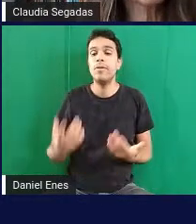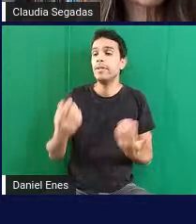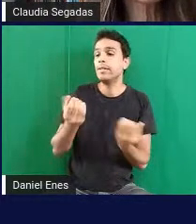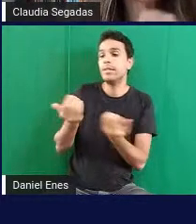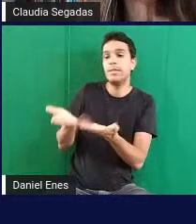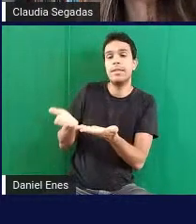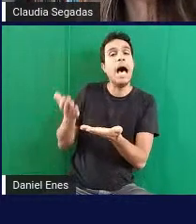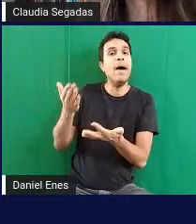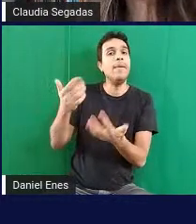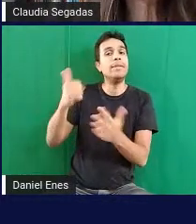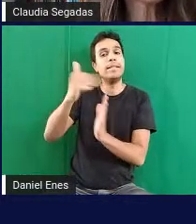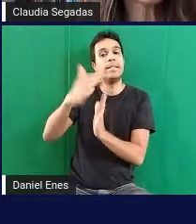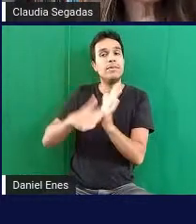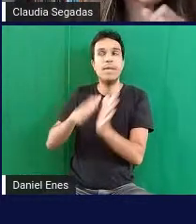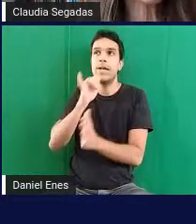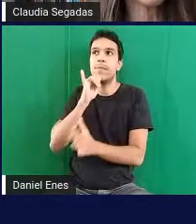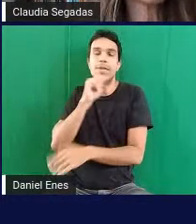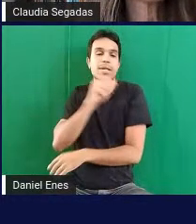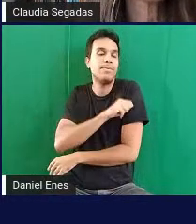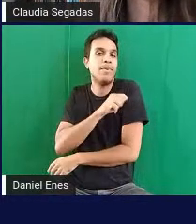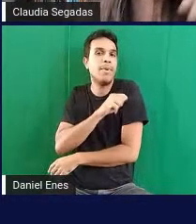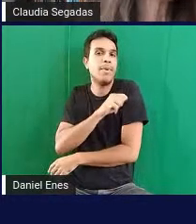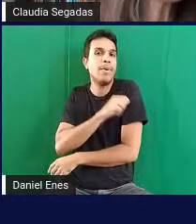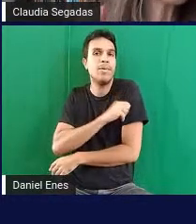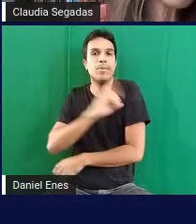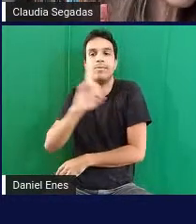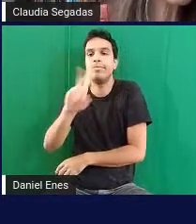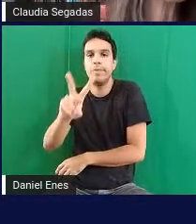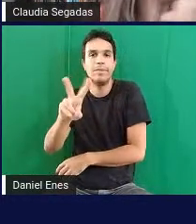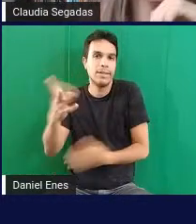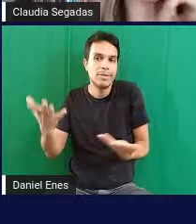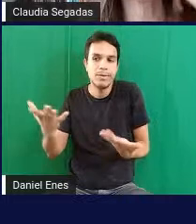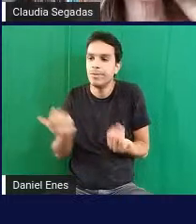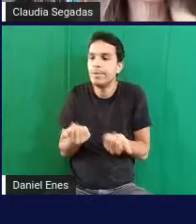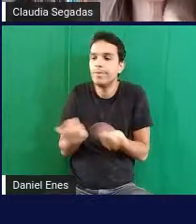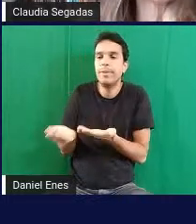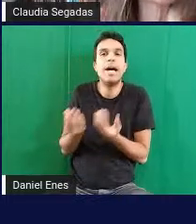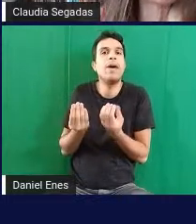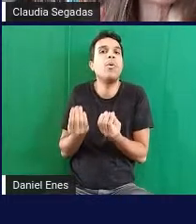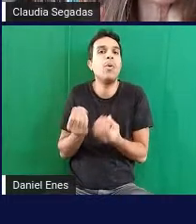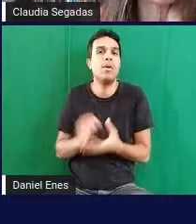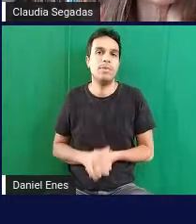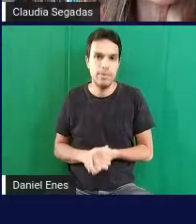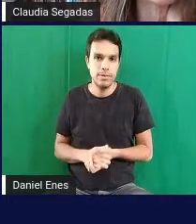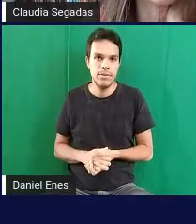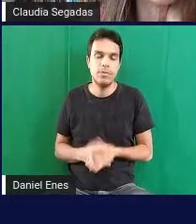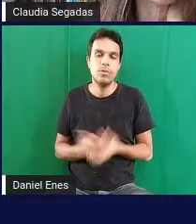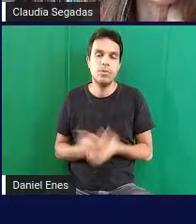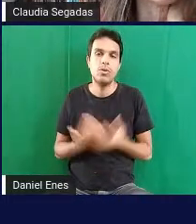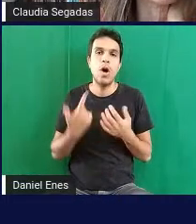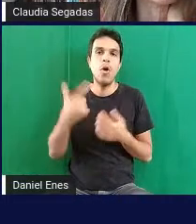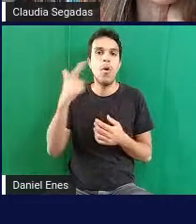aluno por exemplo com deficiência visual então passa pro próximo slide por favor